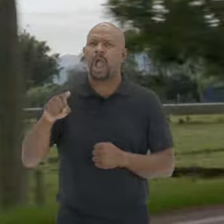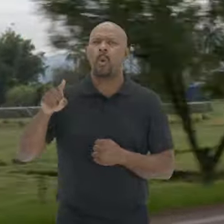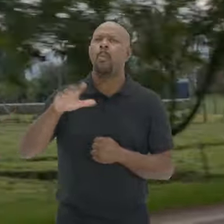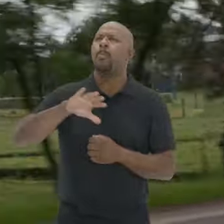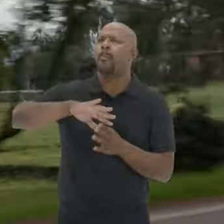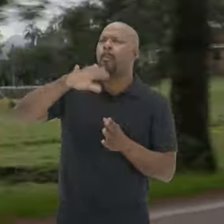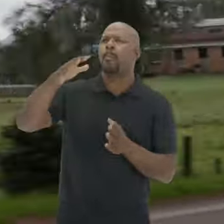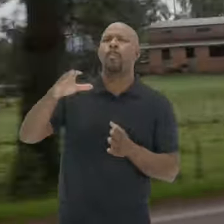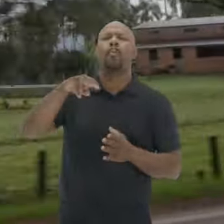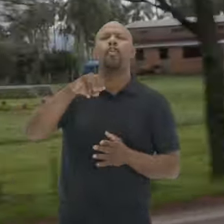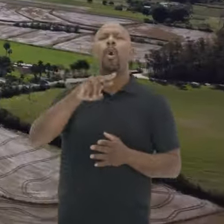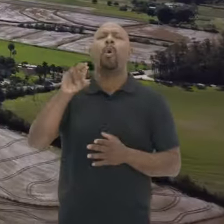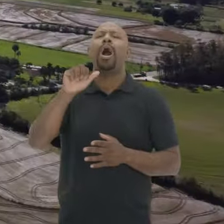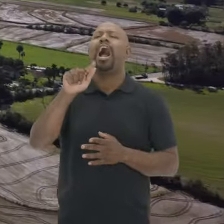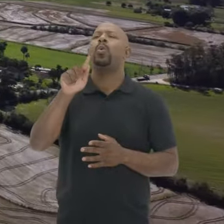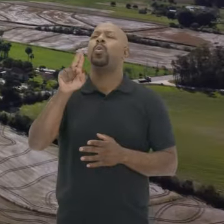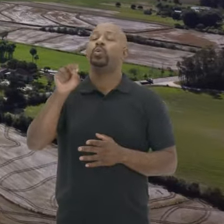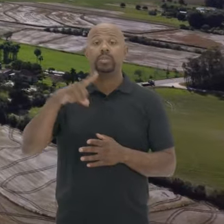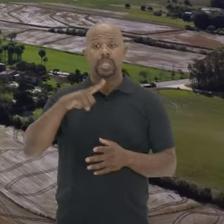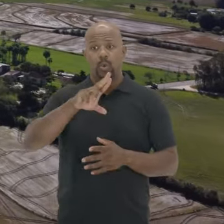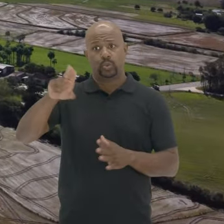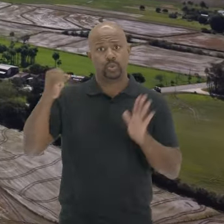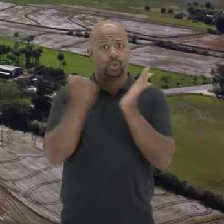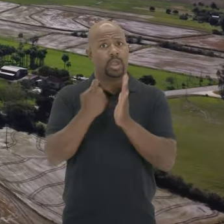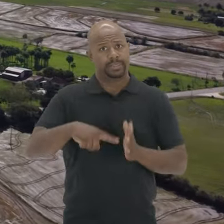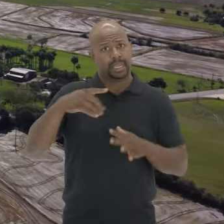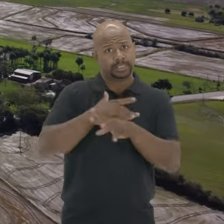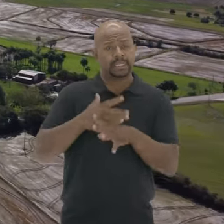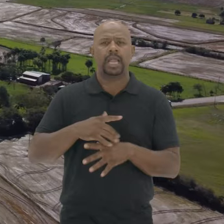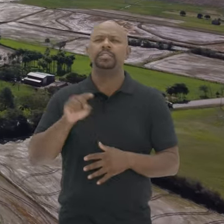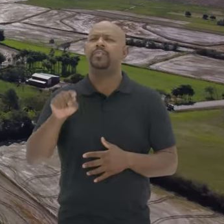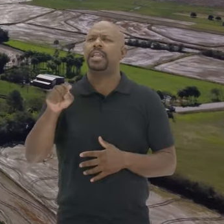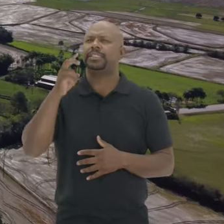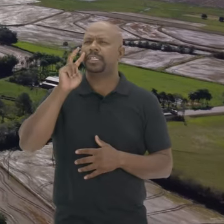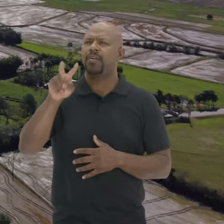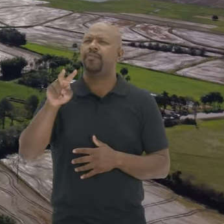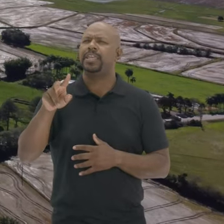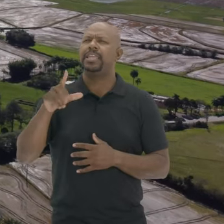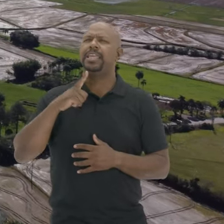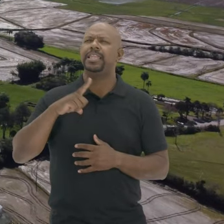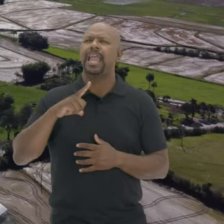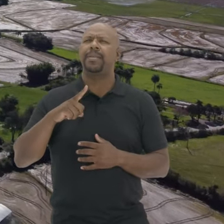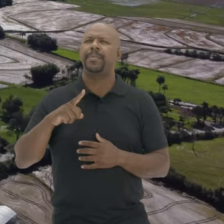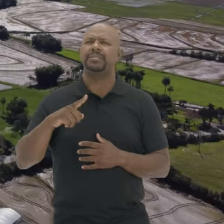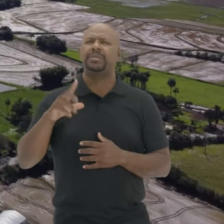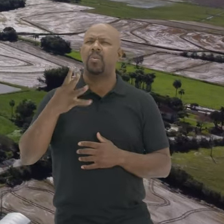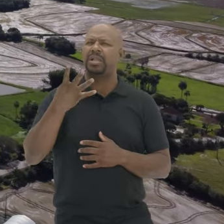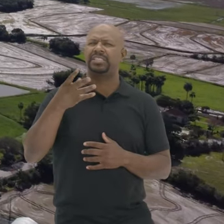o Morro Agudo Que, inclusive, dá um nome à cidade Foi esse que eu vi que tem